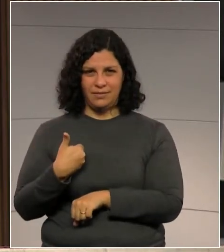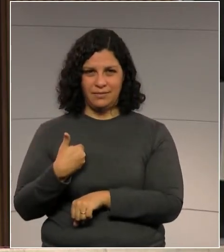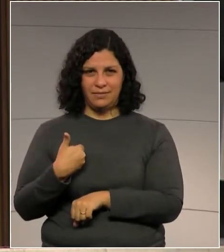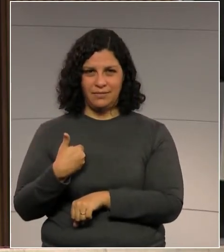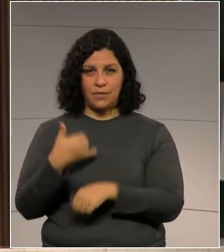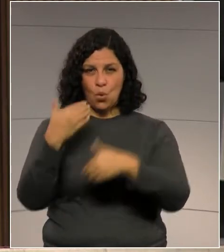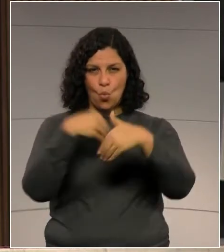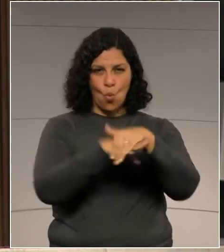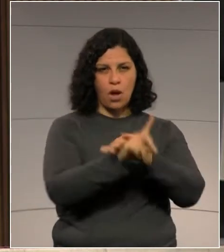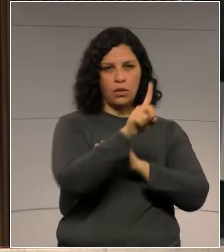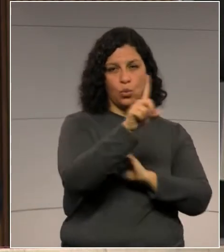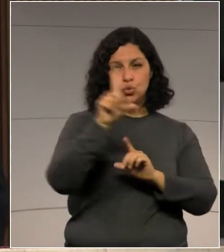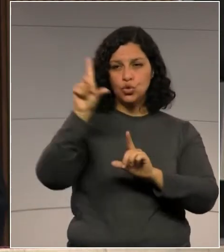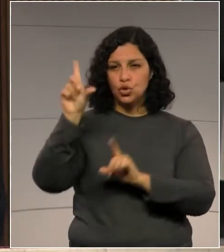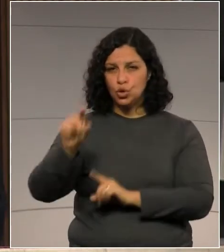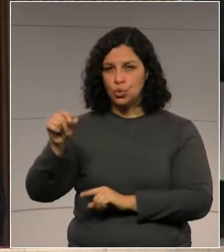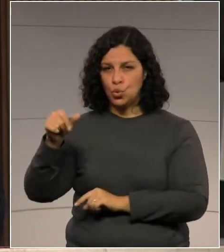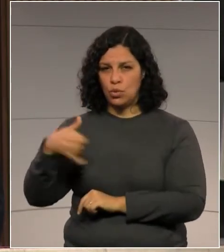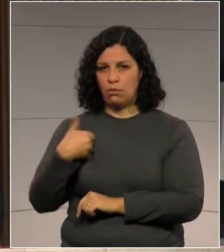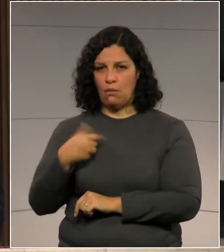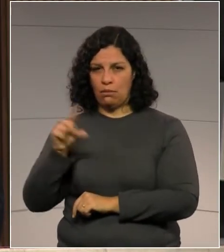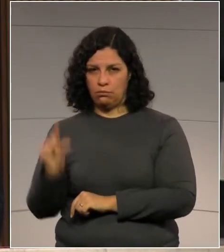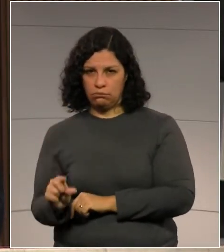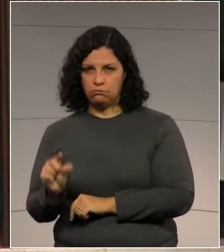Então, puxa lá para cima.